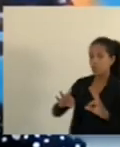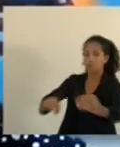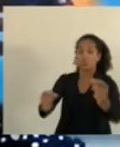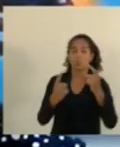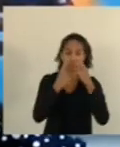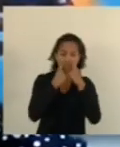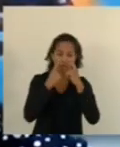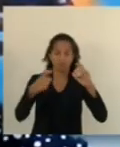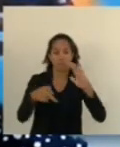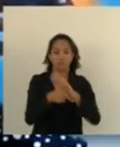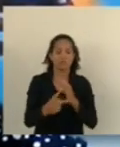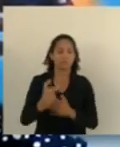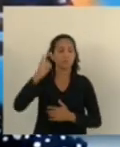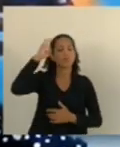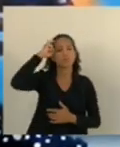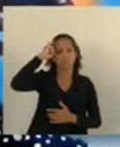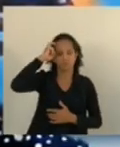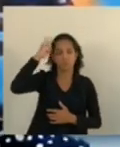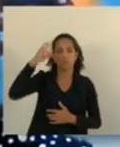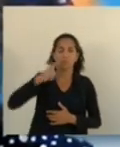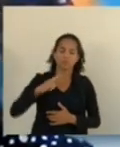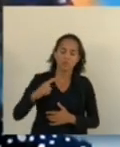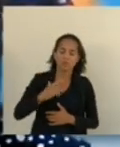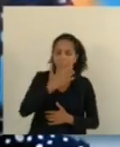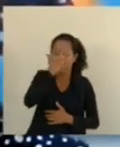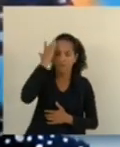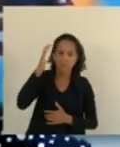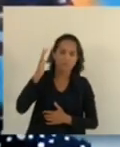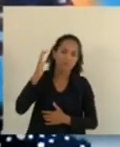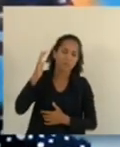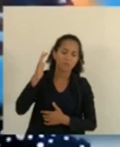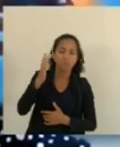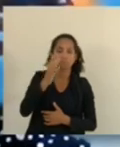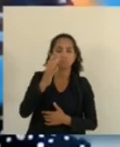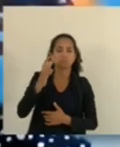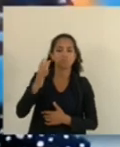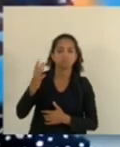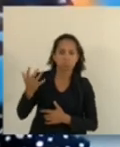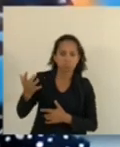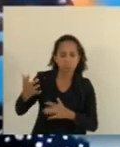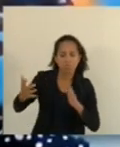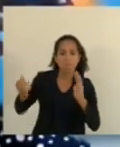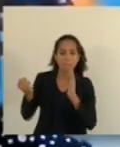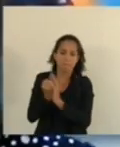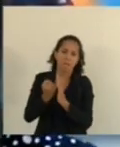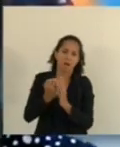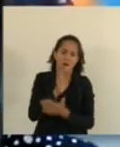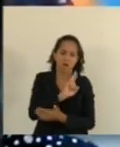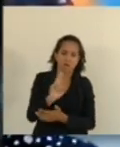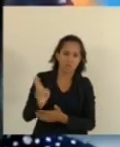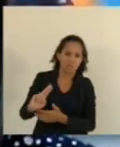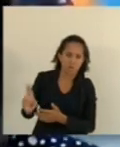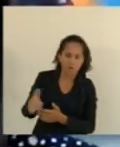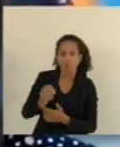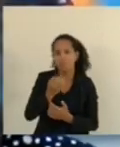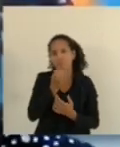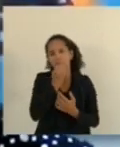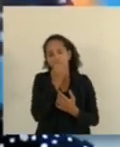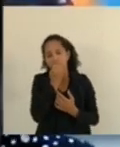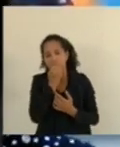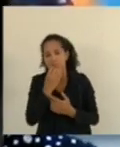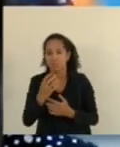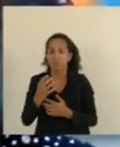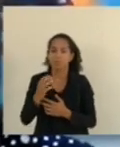literatura, além do destaque para os acadêmicos célebres que dão nome às ruas da capital como Gerônimo Monteiro,